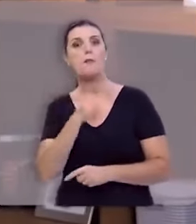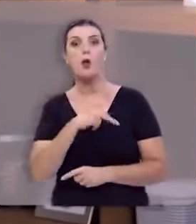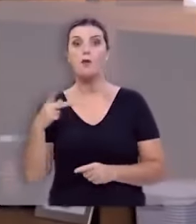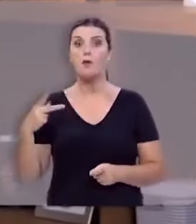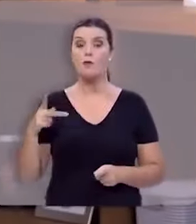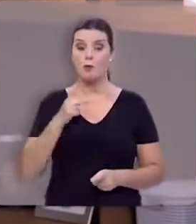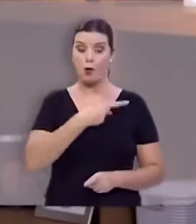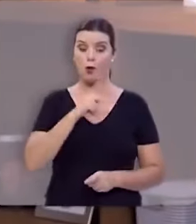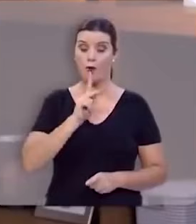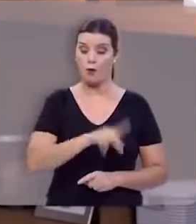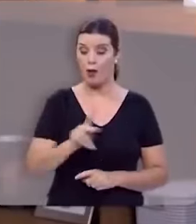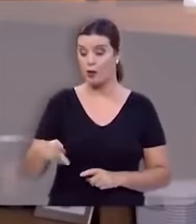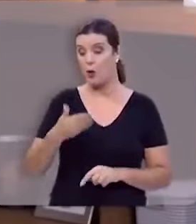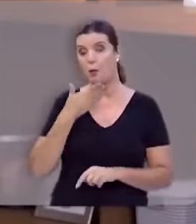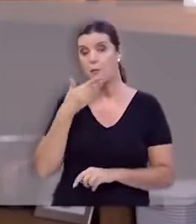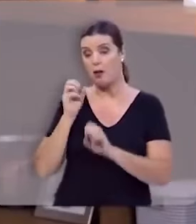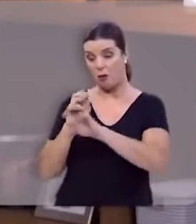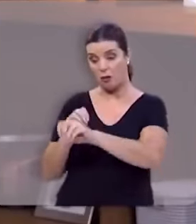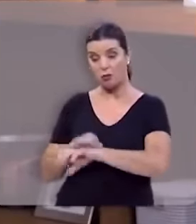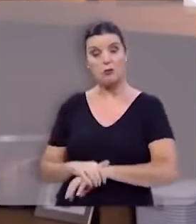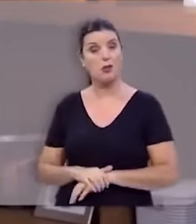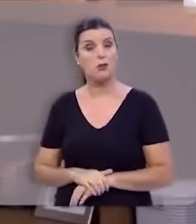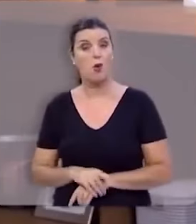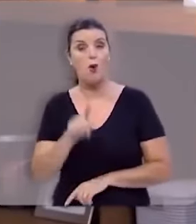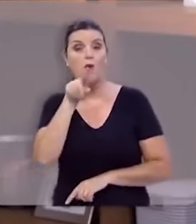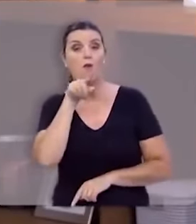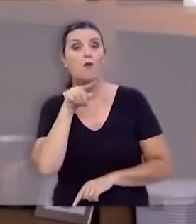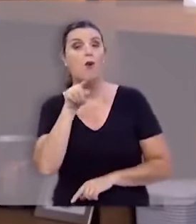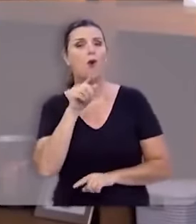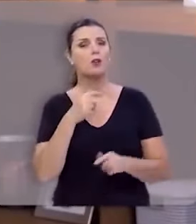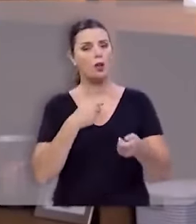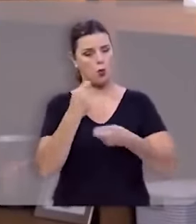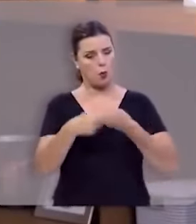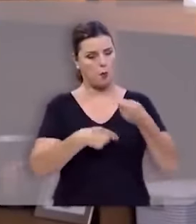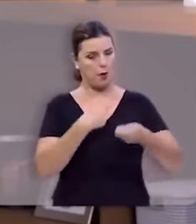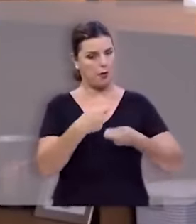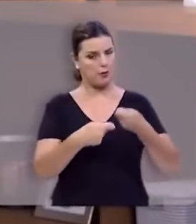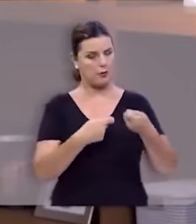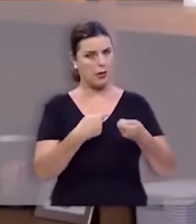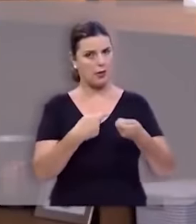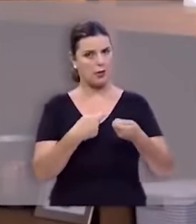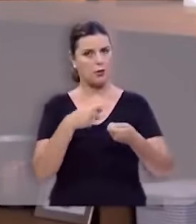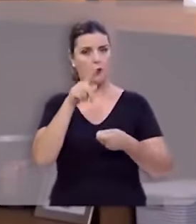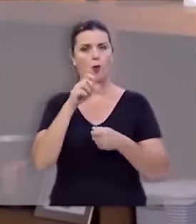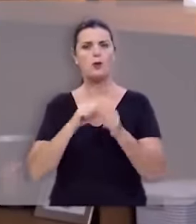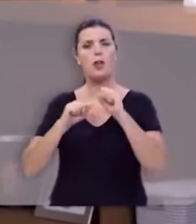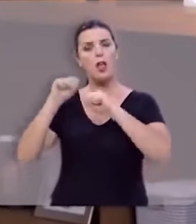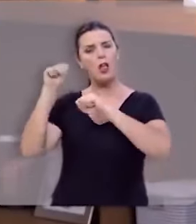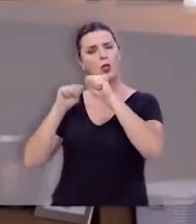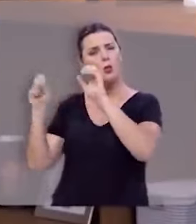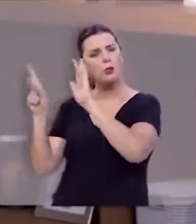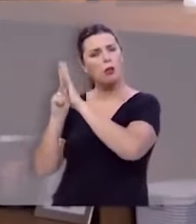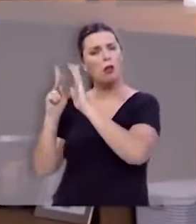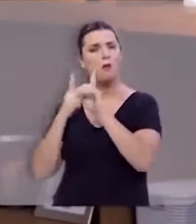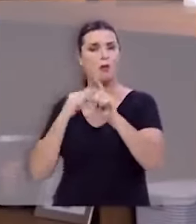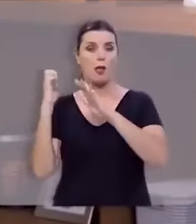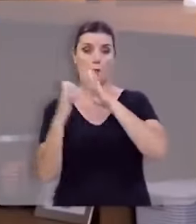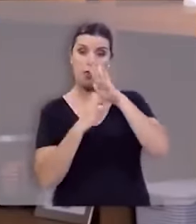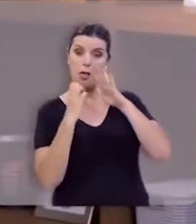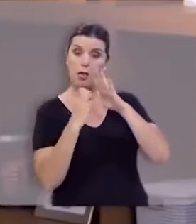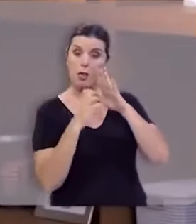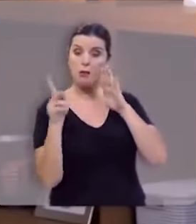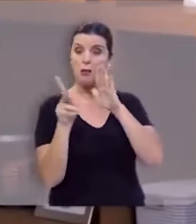professor seja o melhor na área do ensino se você é um comerciante se você é um industriário se você é um